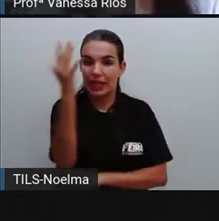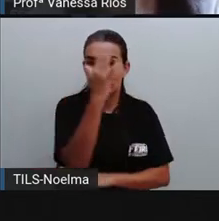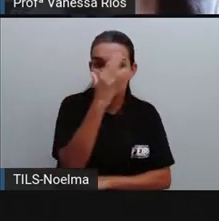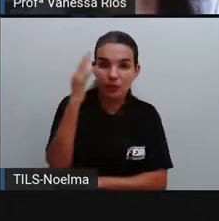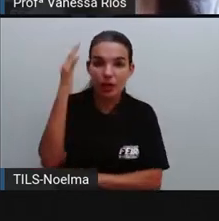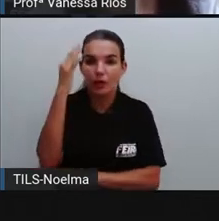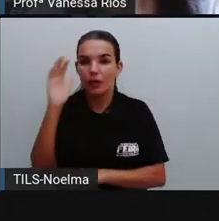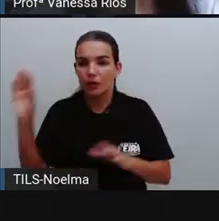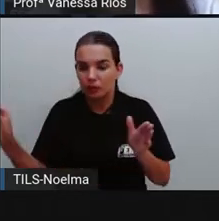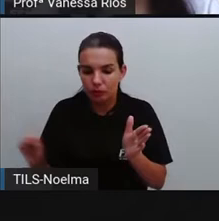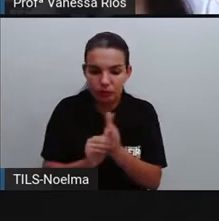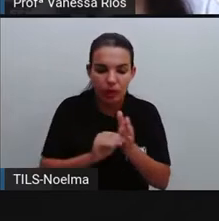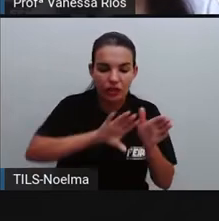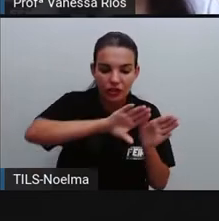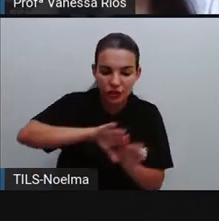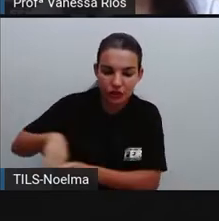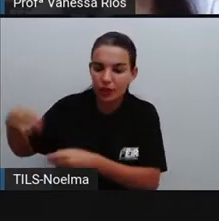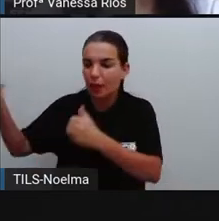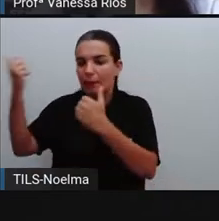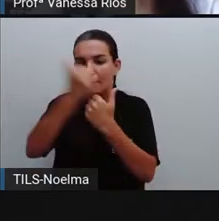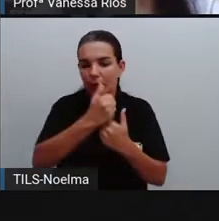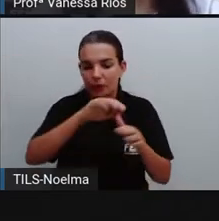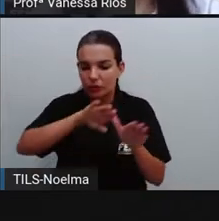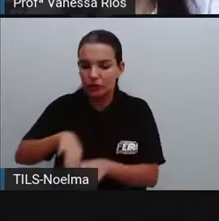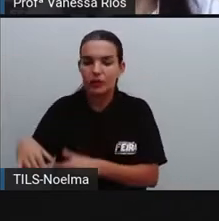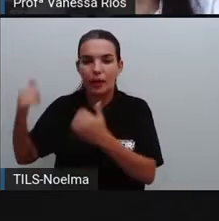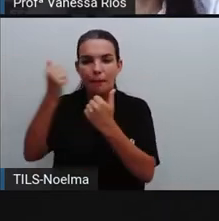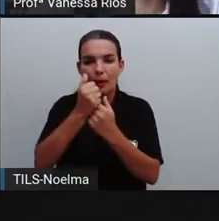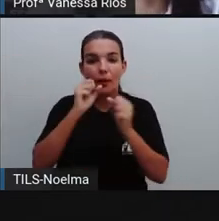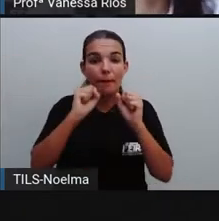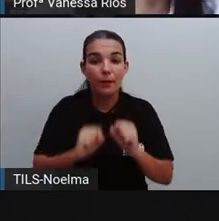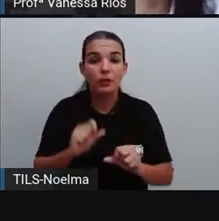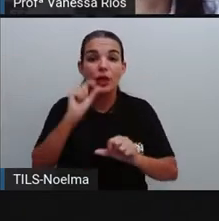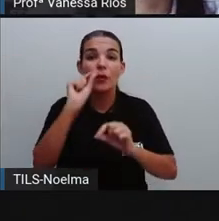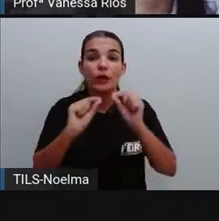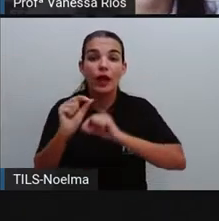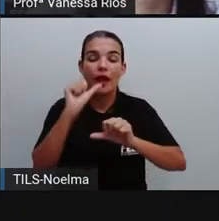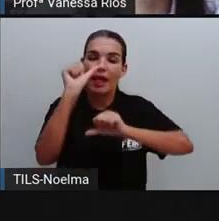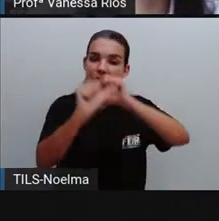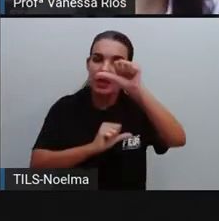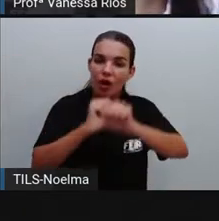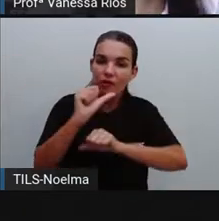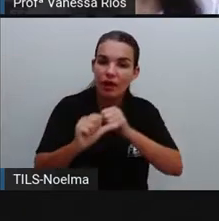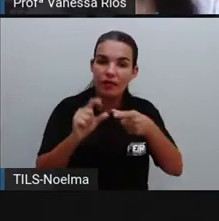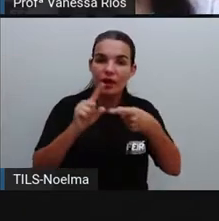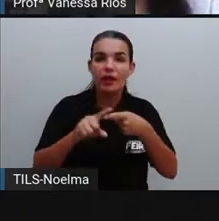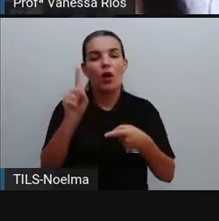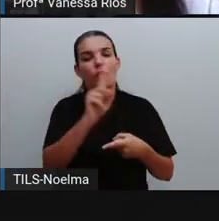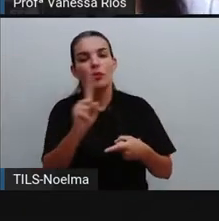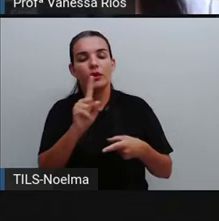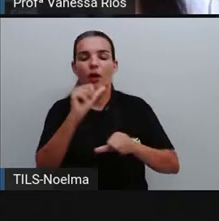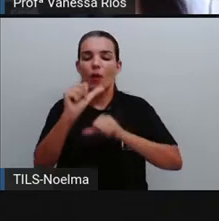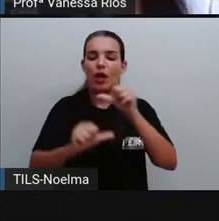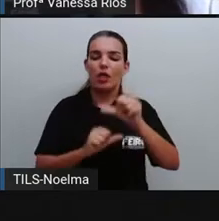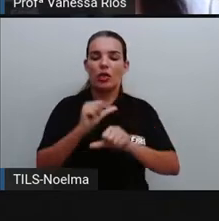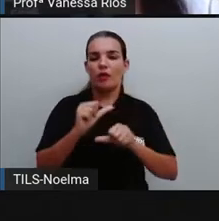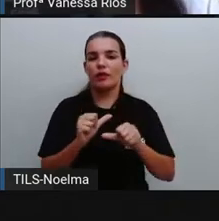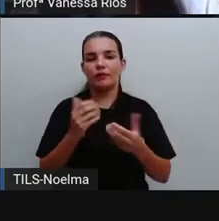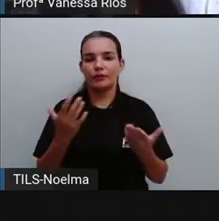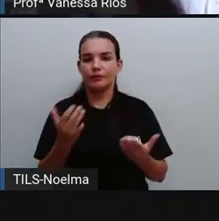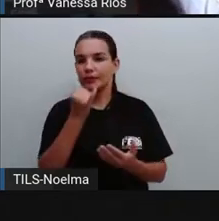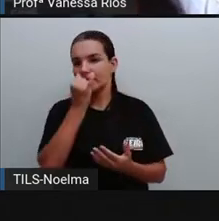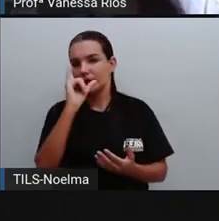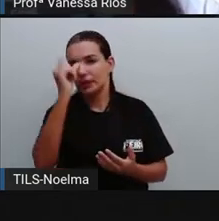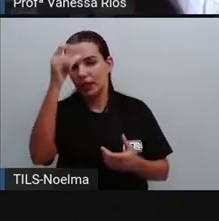fontes de energia podem ser classificadas em fontes de energia renováveis ou fontes de energia